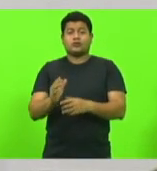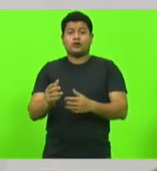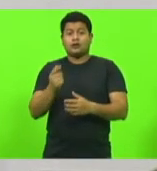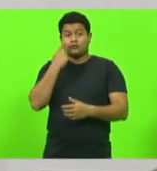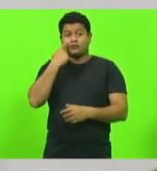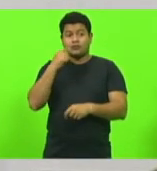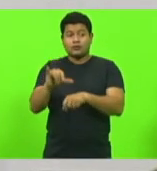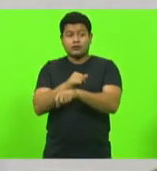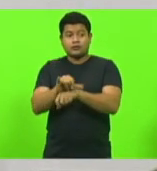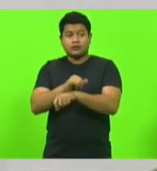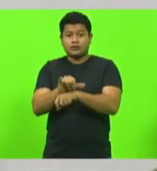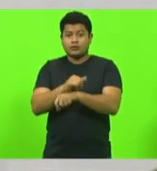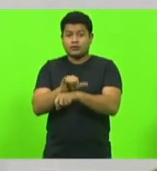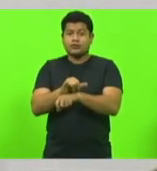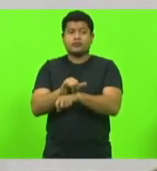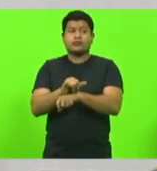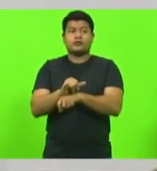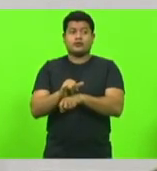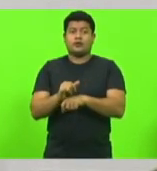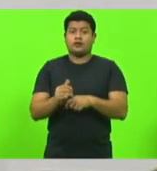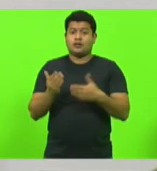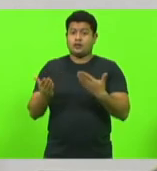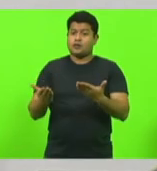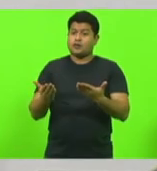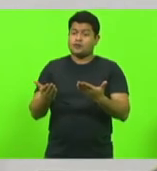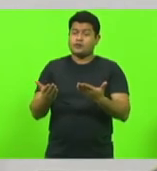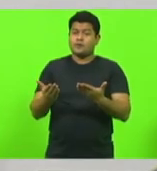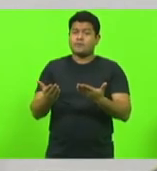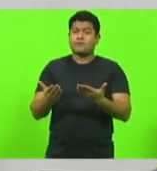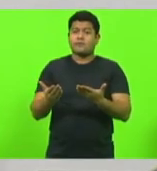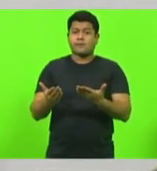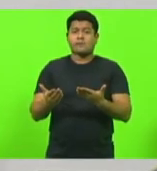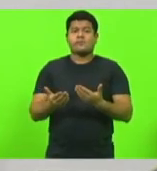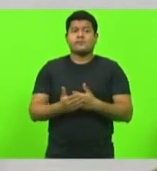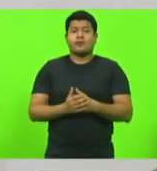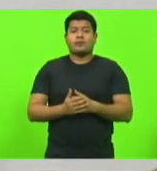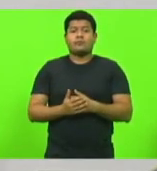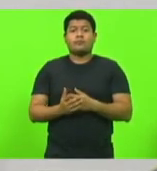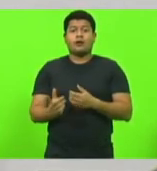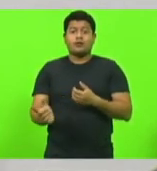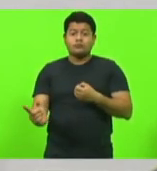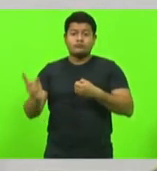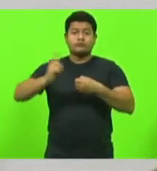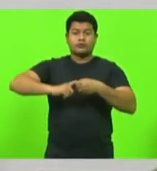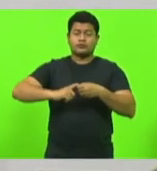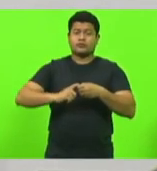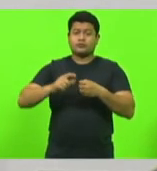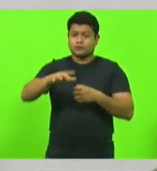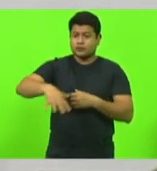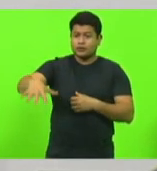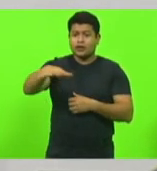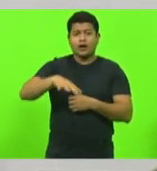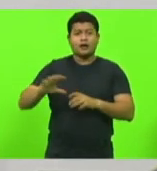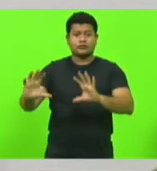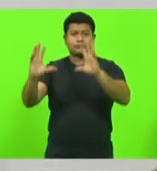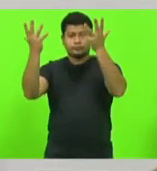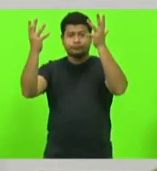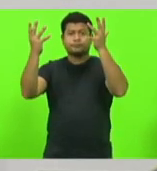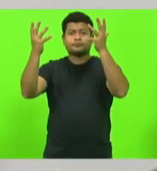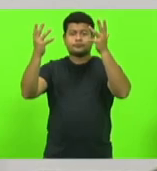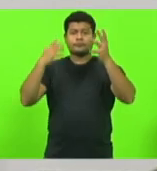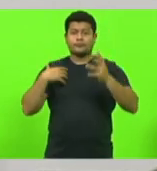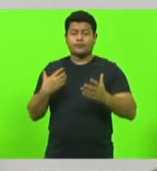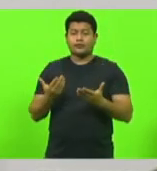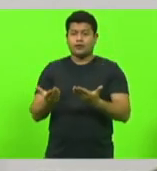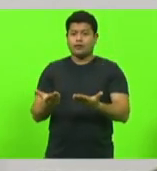esse planejamento, vamos dizer assim, para a retomada do setor de eventos, de forma a também compor a